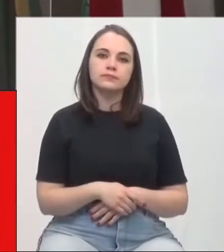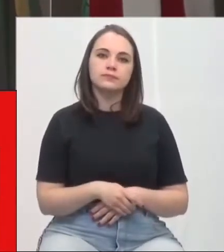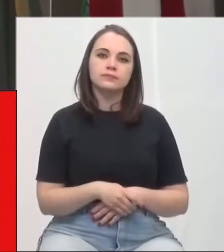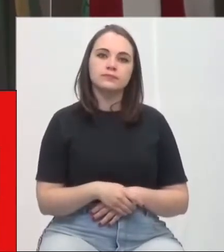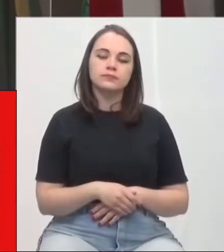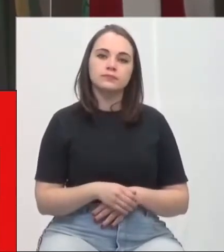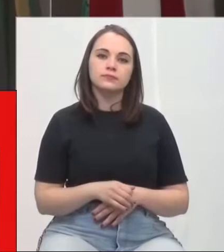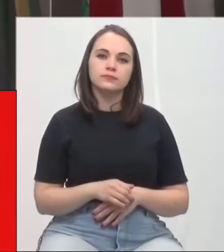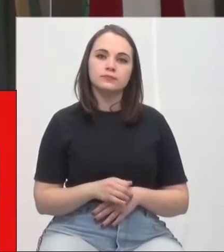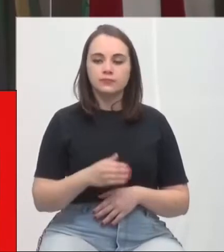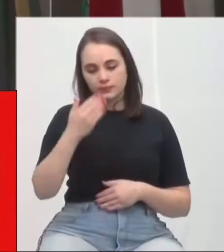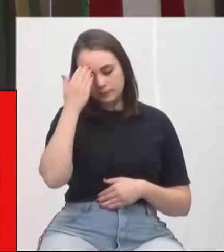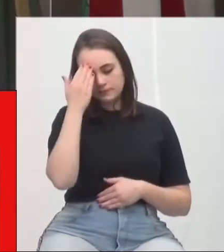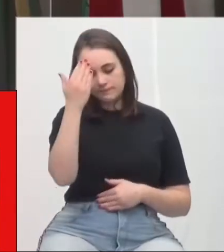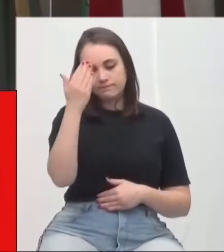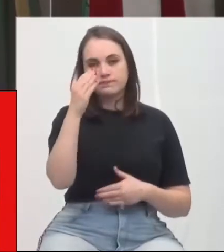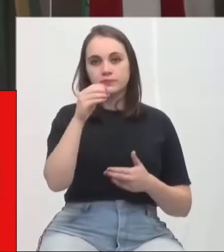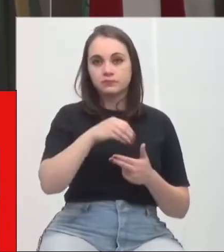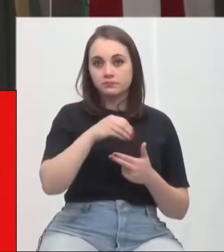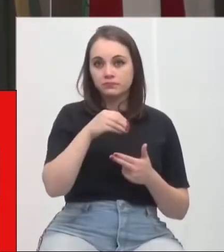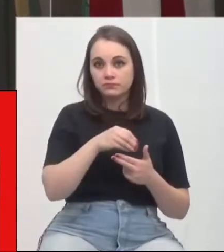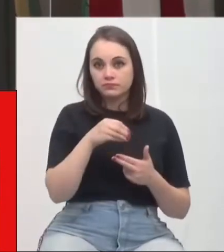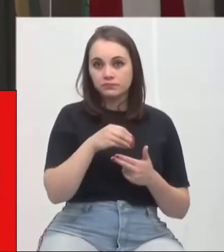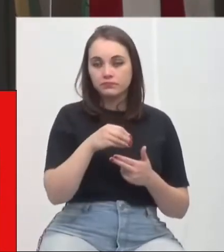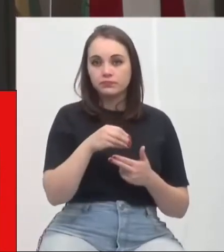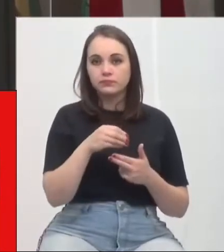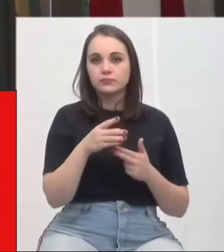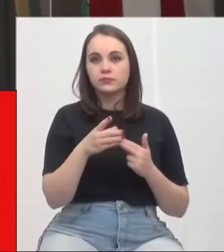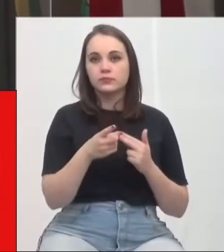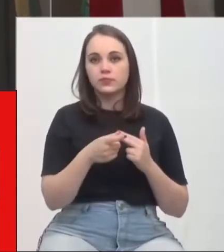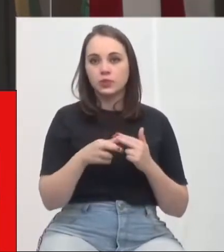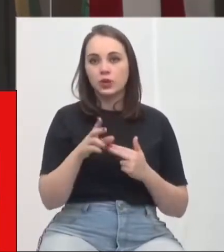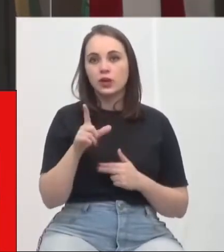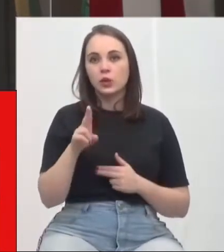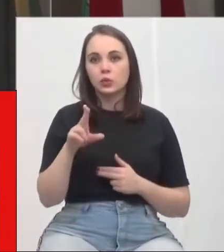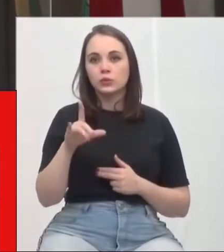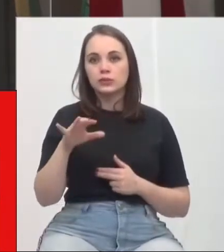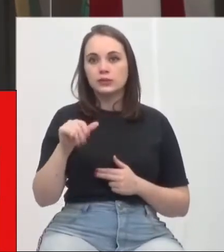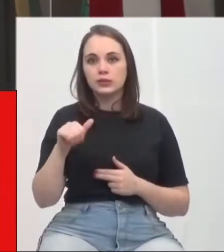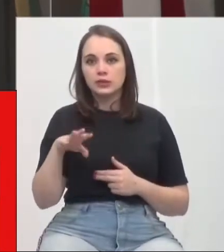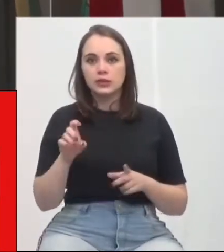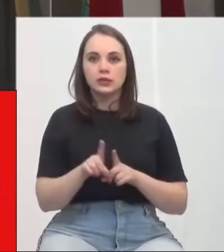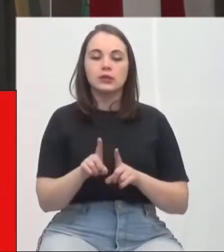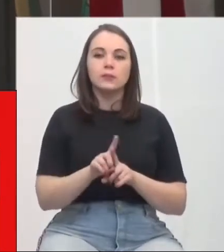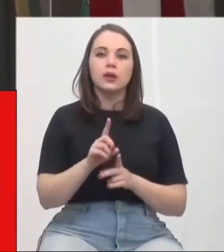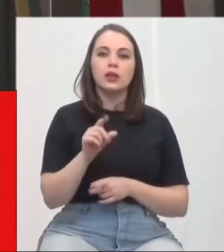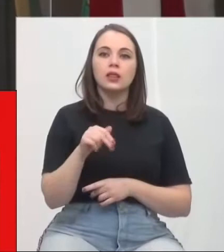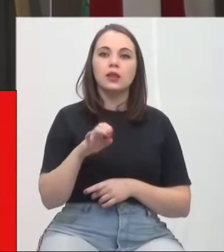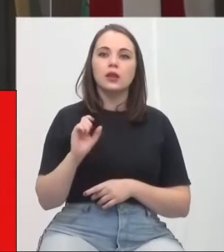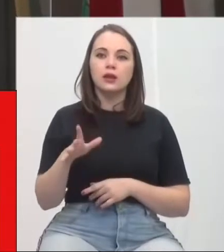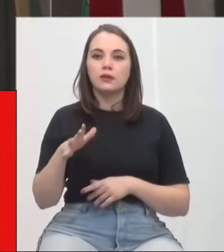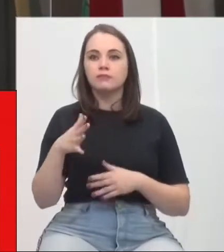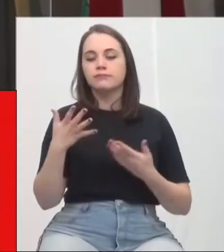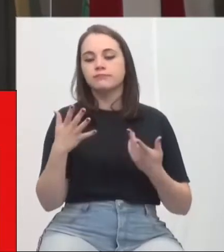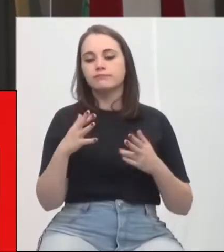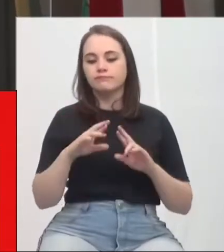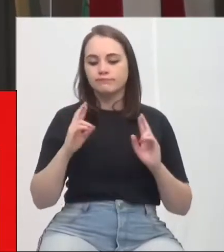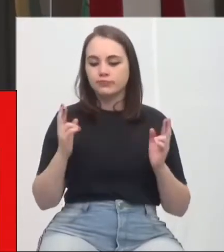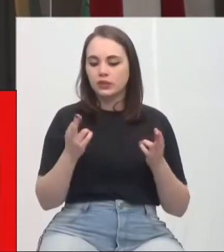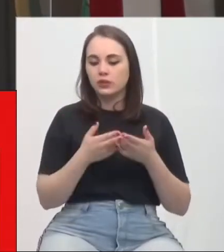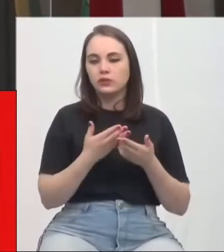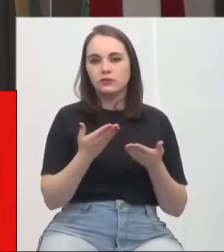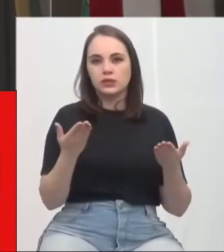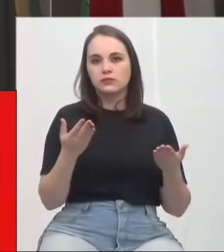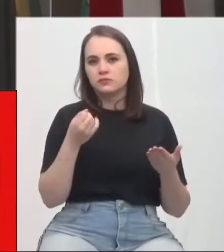a universidade, a doutora Luciana Sereta, Daniel Prev, pela recepção. Também